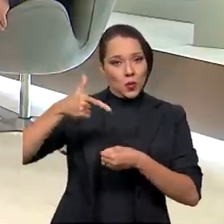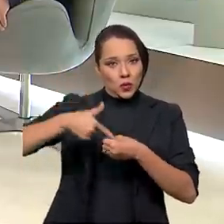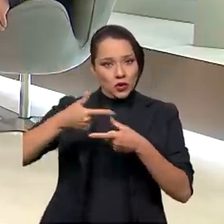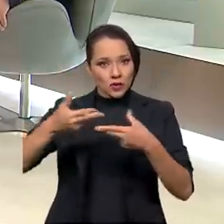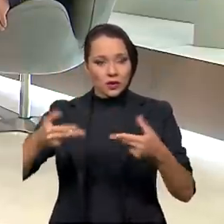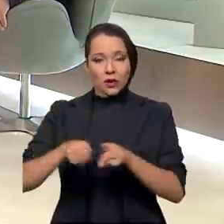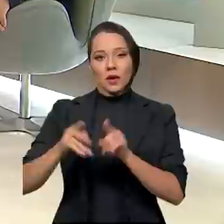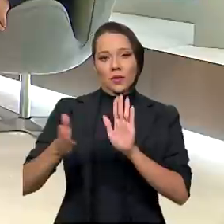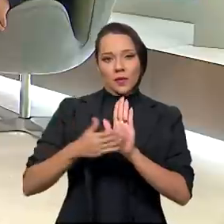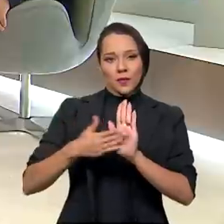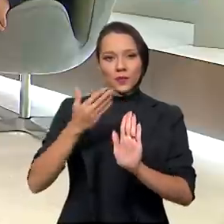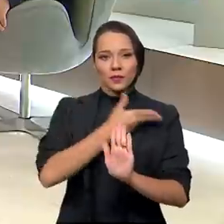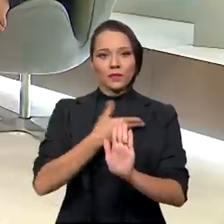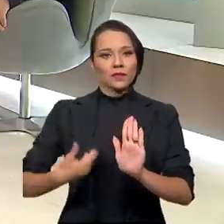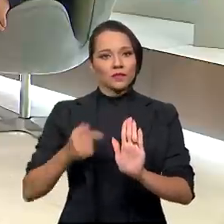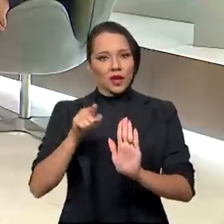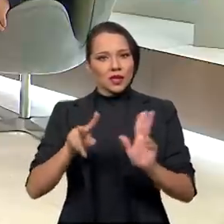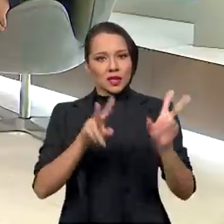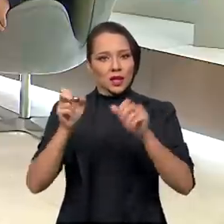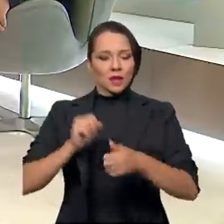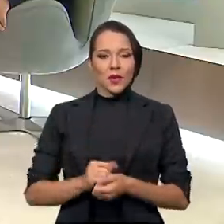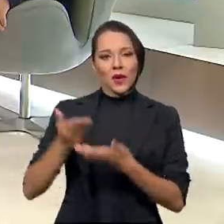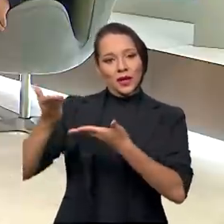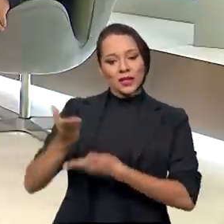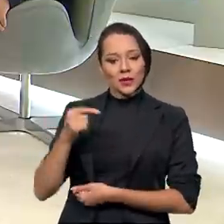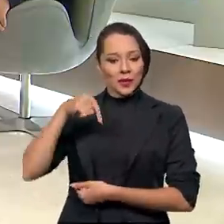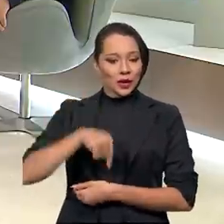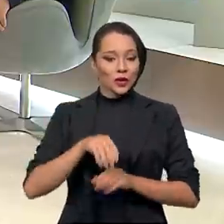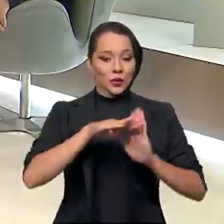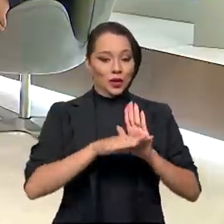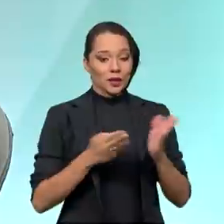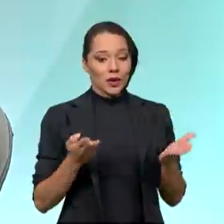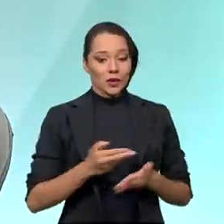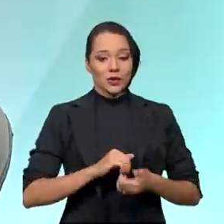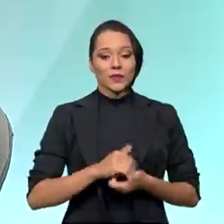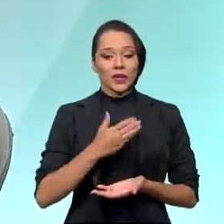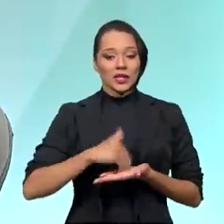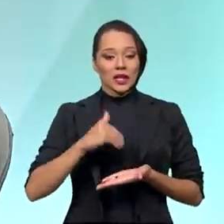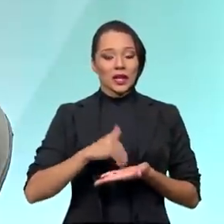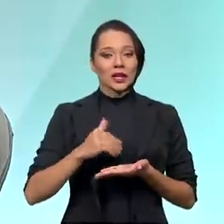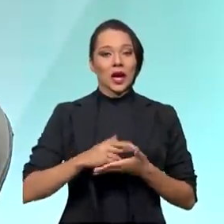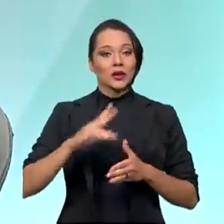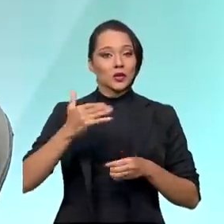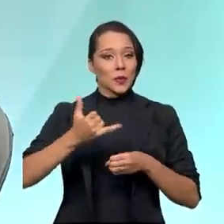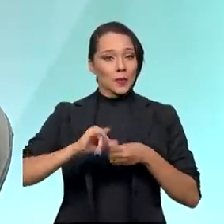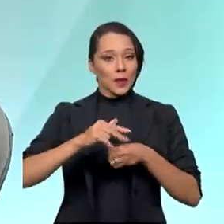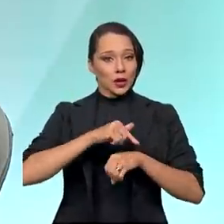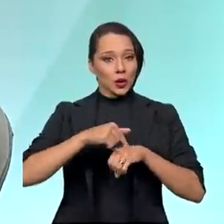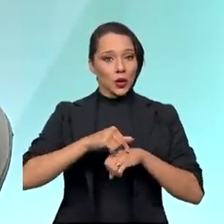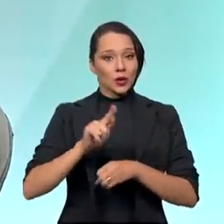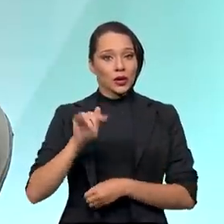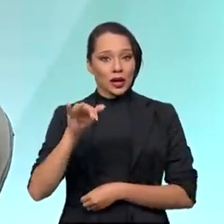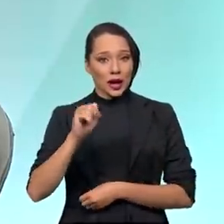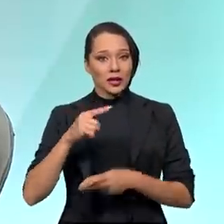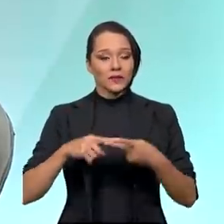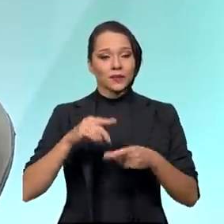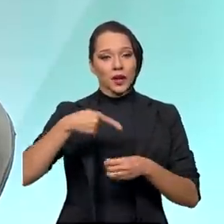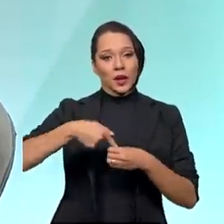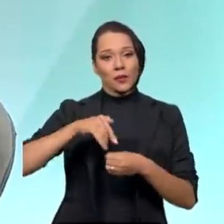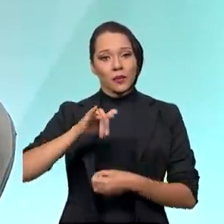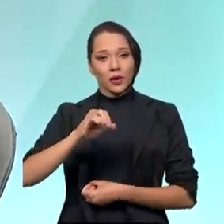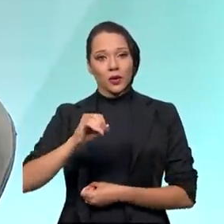propostas do governo a esse respeito, eu recebo aqui no Brasil em pauta o secretário de Petróleo, Gás Natural e